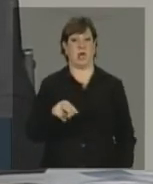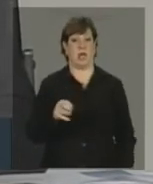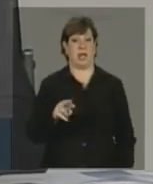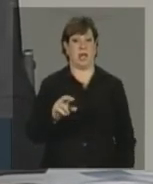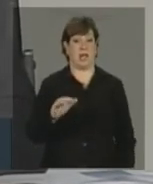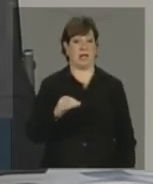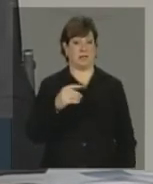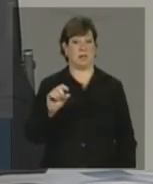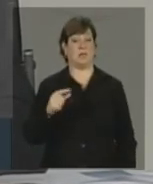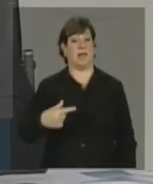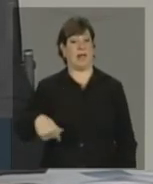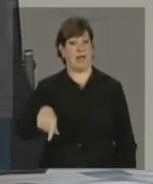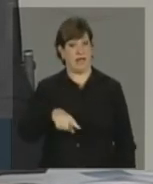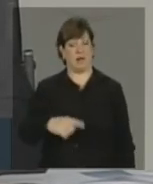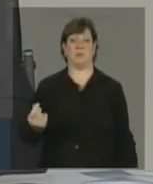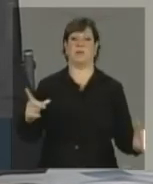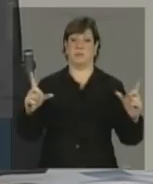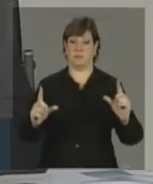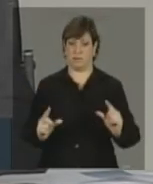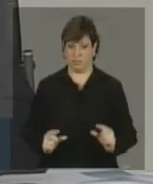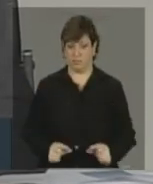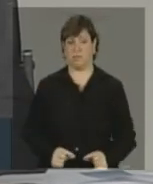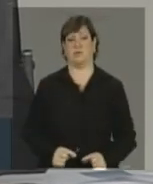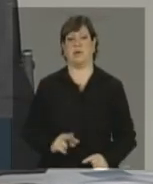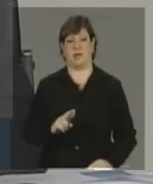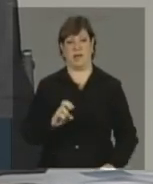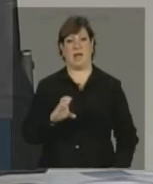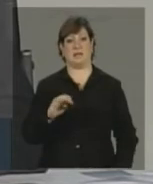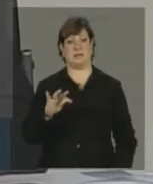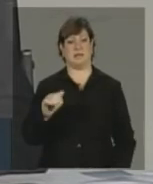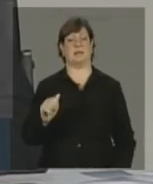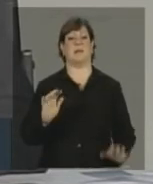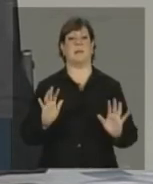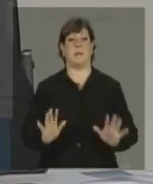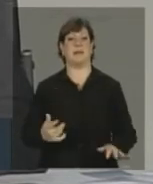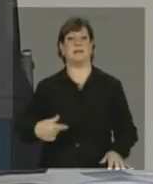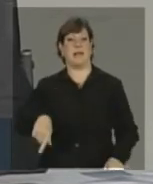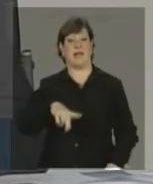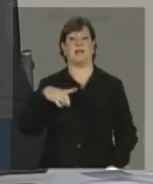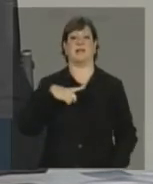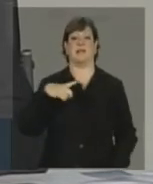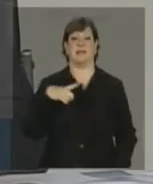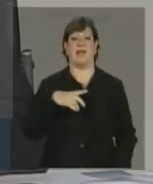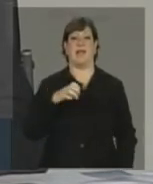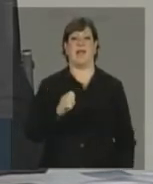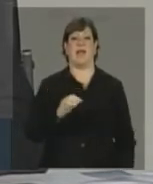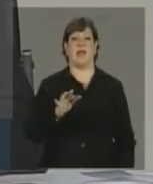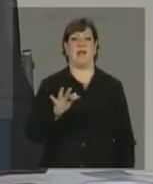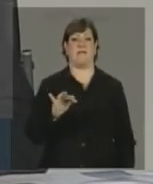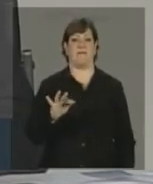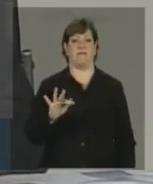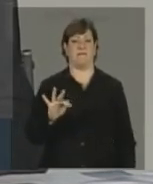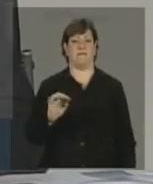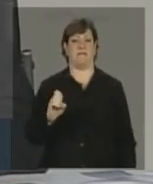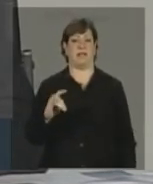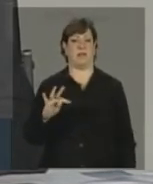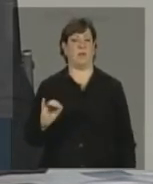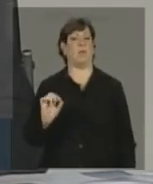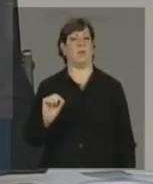reduzem, não há dúvida, a receita, mas elas têm um efeito econômico positivo